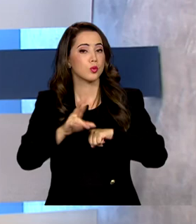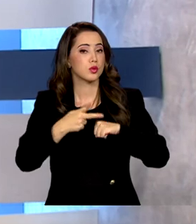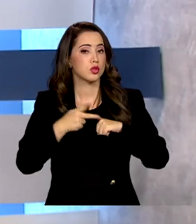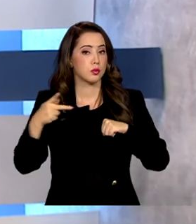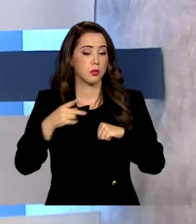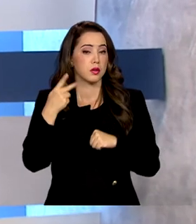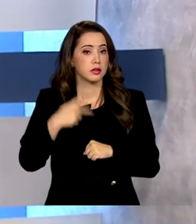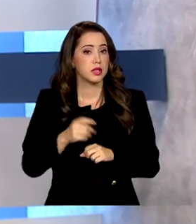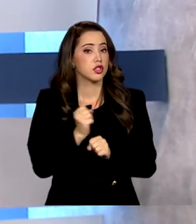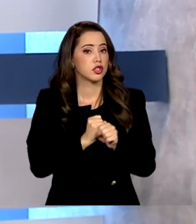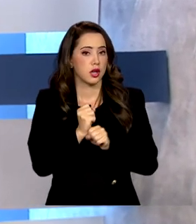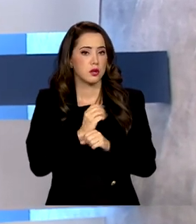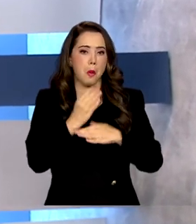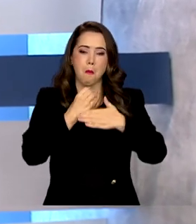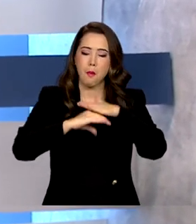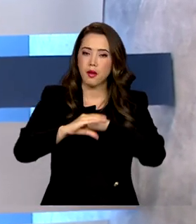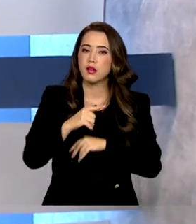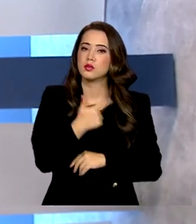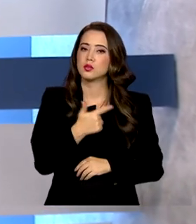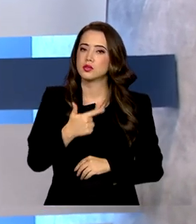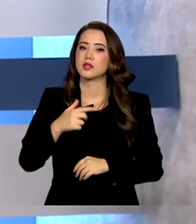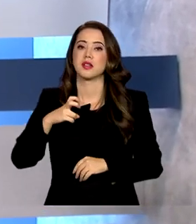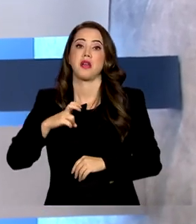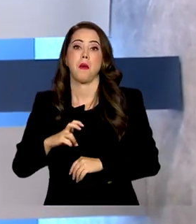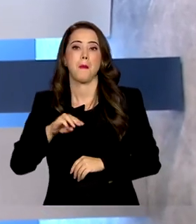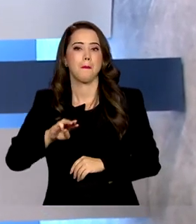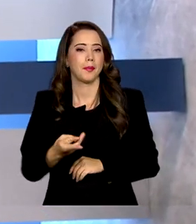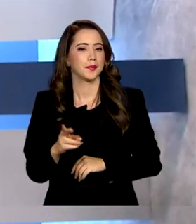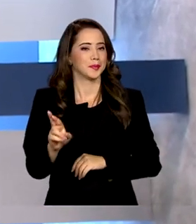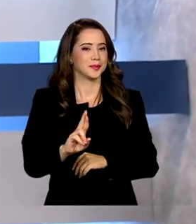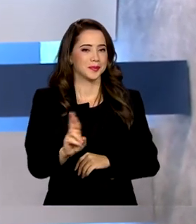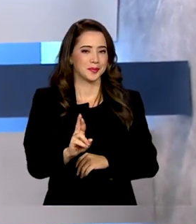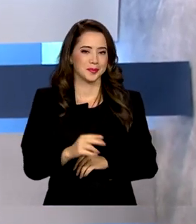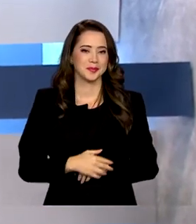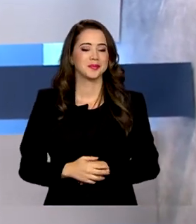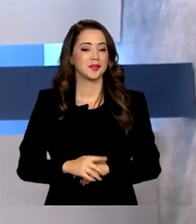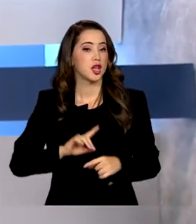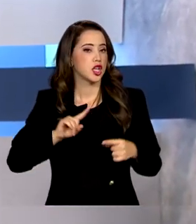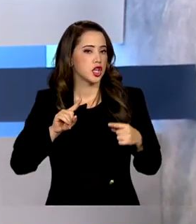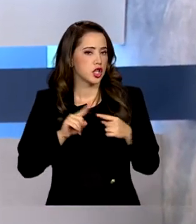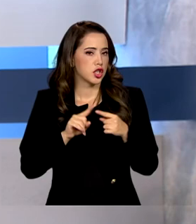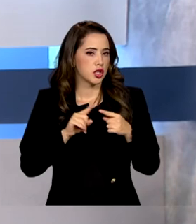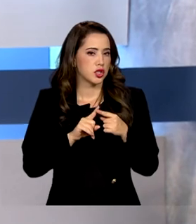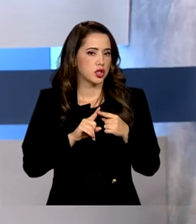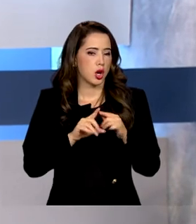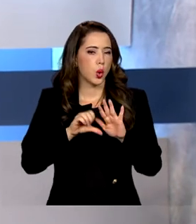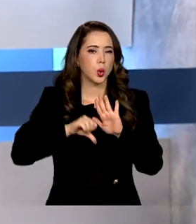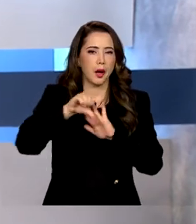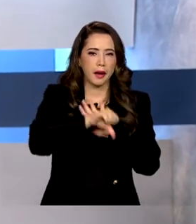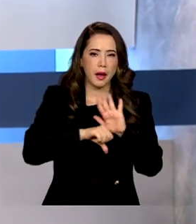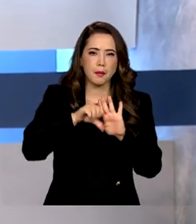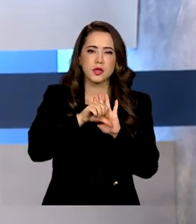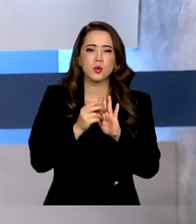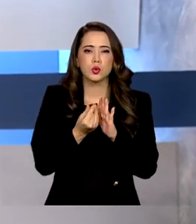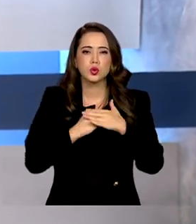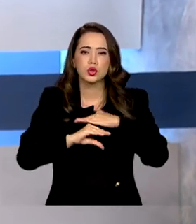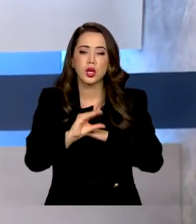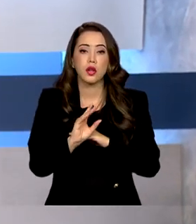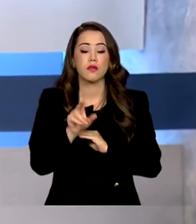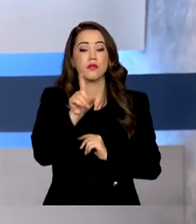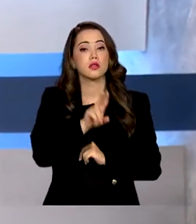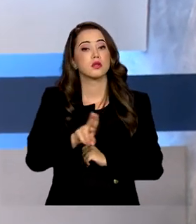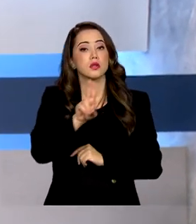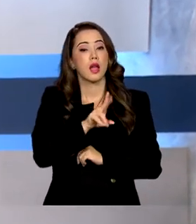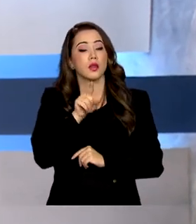-graduação este ano terão investimentos de 225 milhões de reais. De acordo com a CAPES, os recursos serão destinados